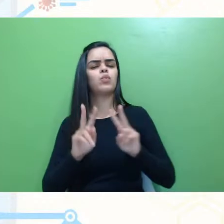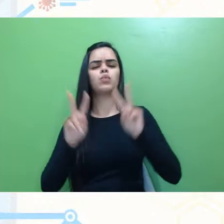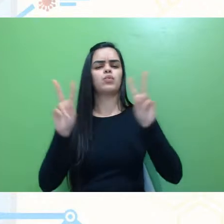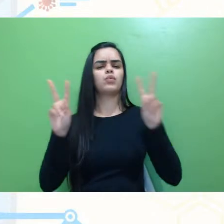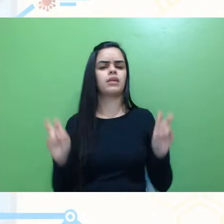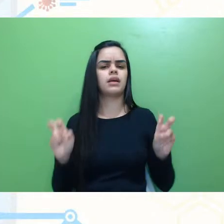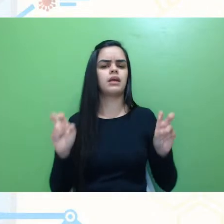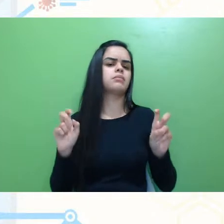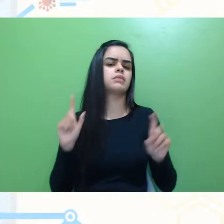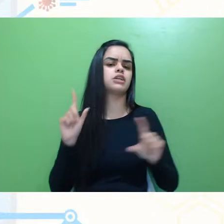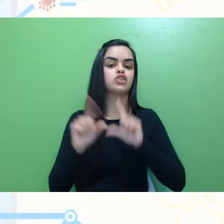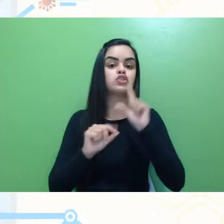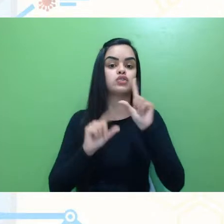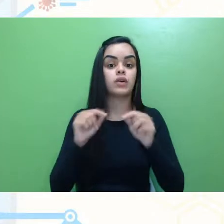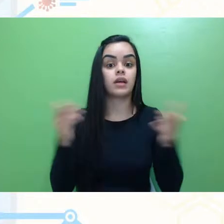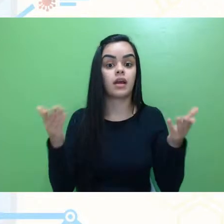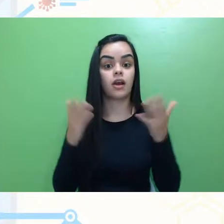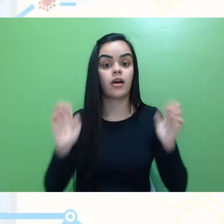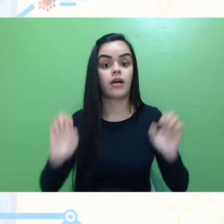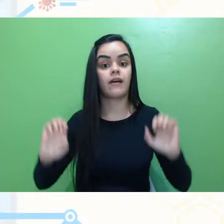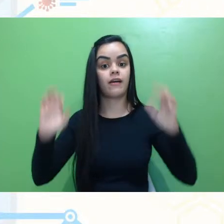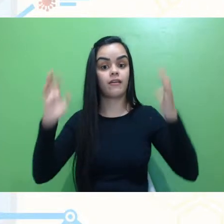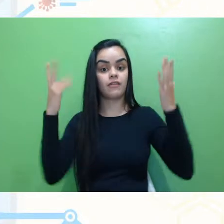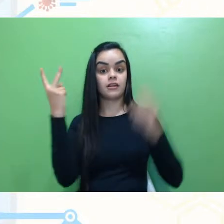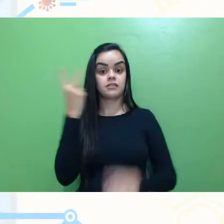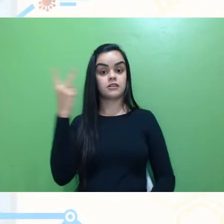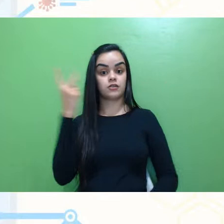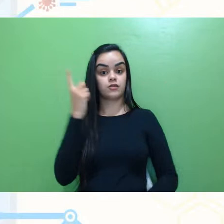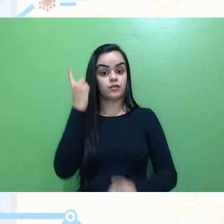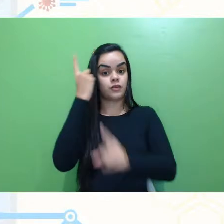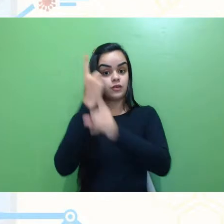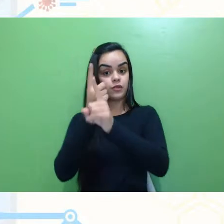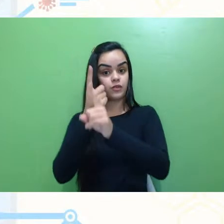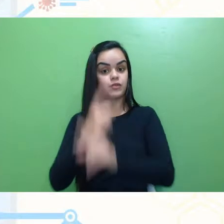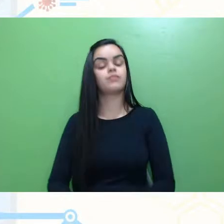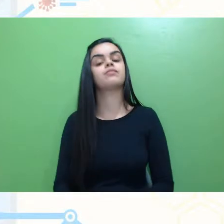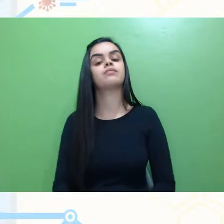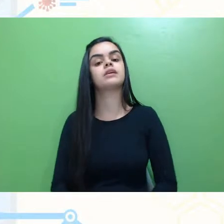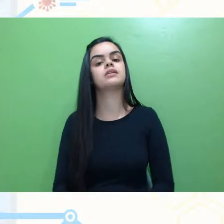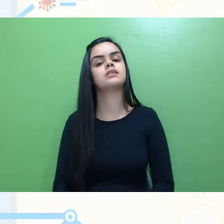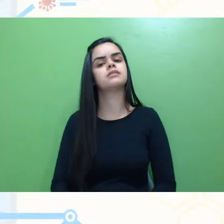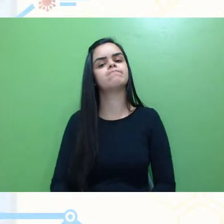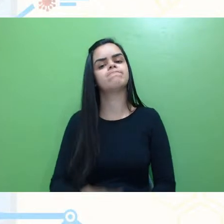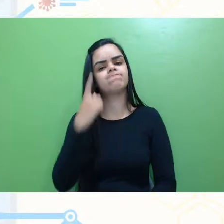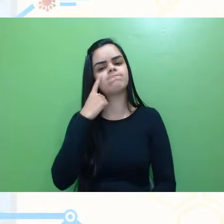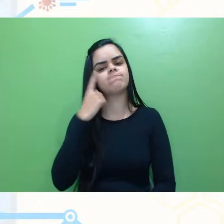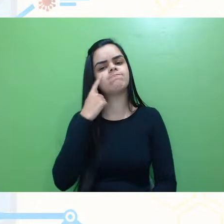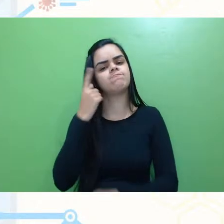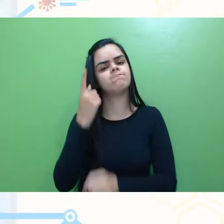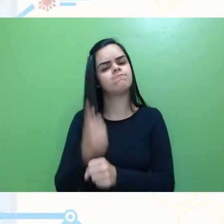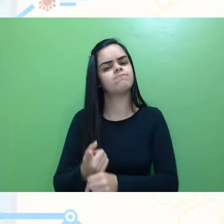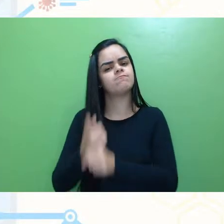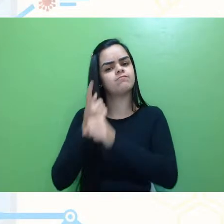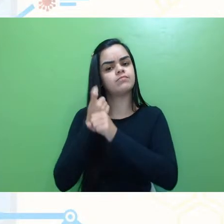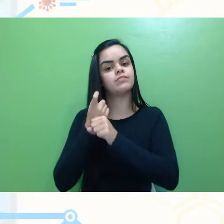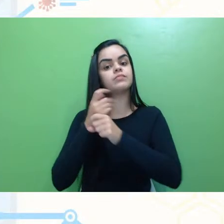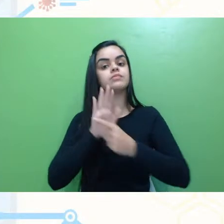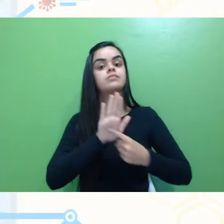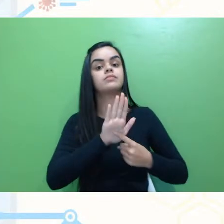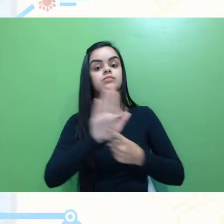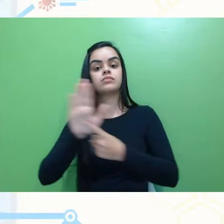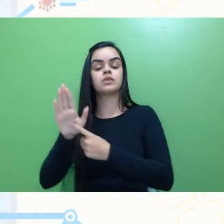escolheríamos para o nosso evento, para essa segunda edição do evento, identificamos, então, a necessidade de trazer à tona